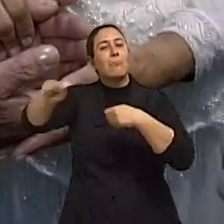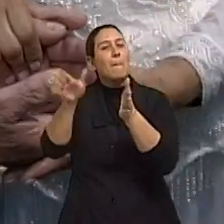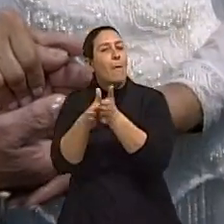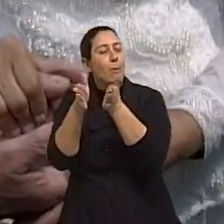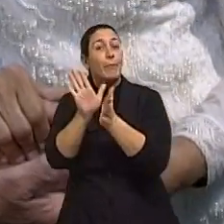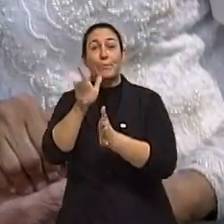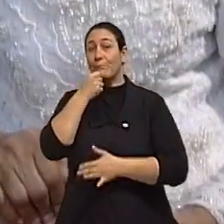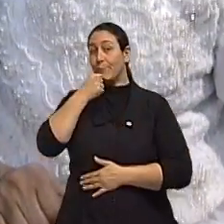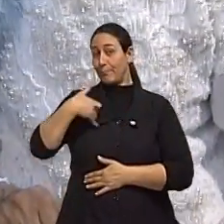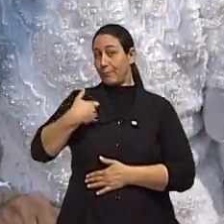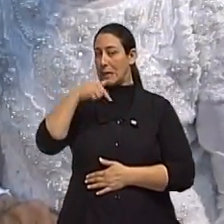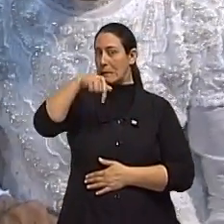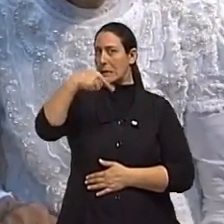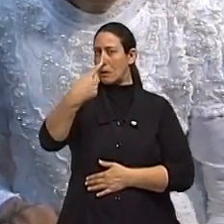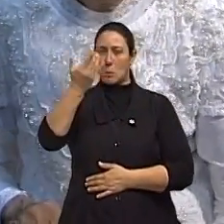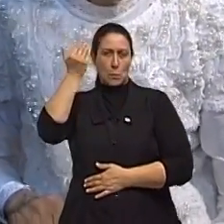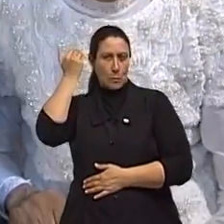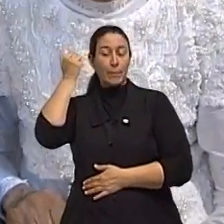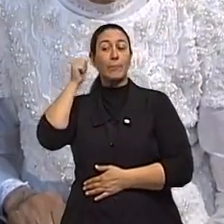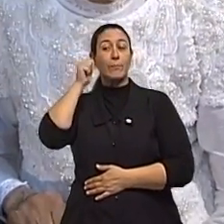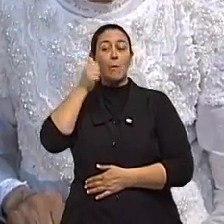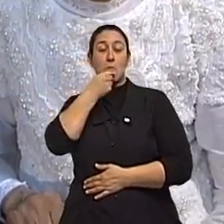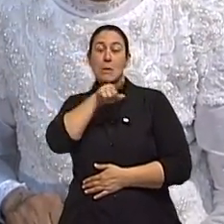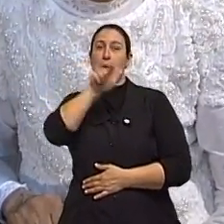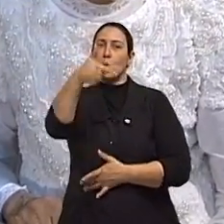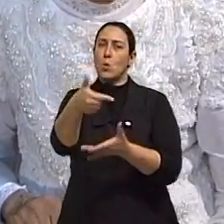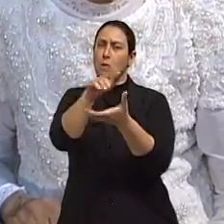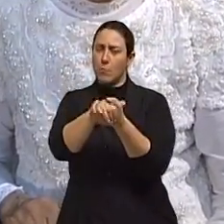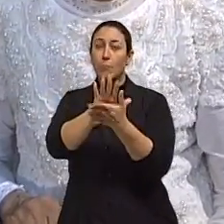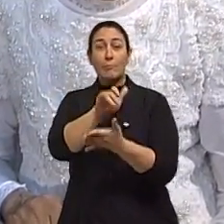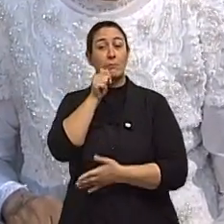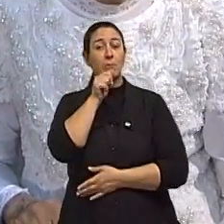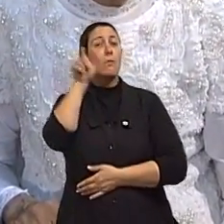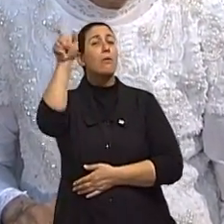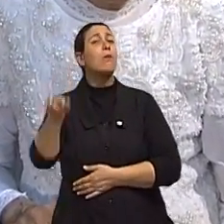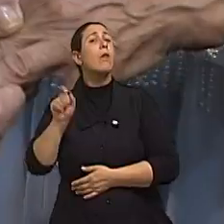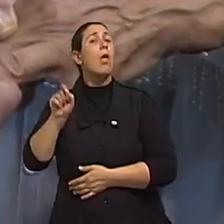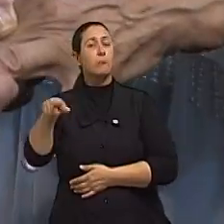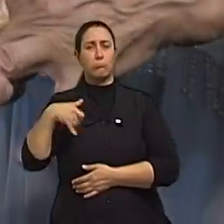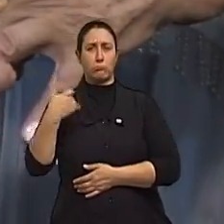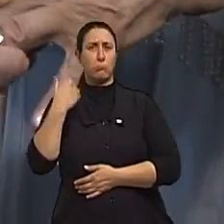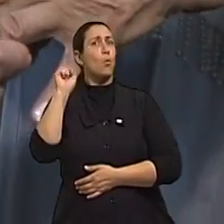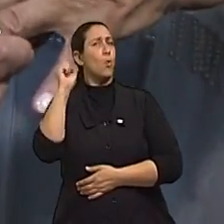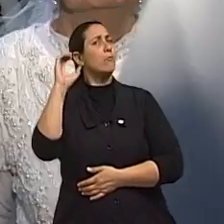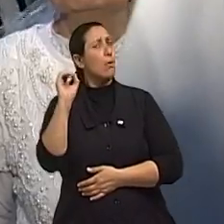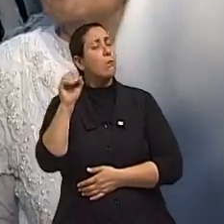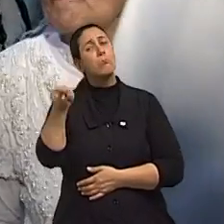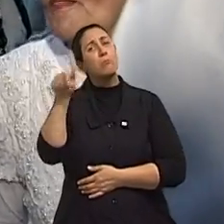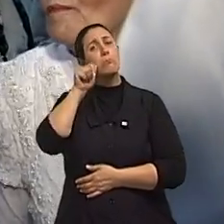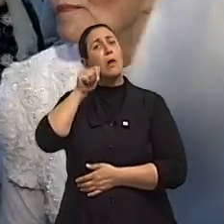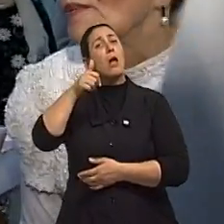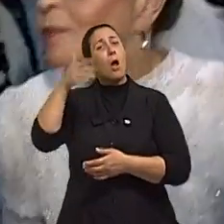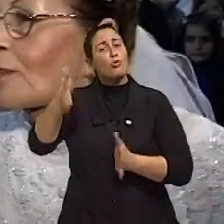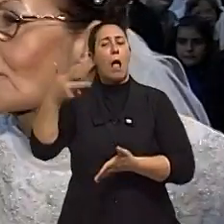tinha 71 anos e era seu segundo casamento. Ela, por sua vez, tinha 80 anos e estava no